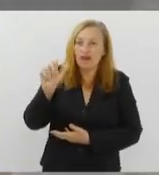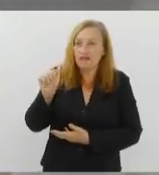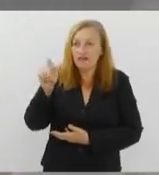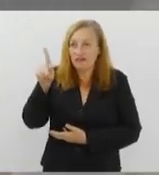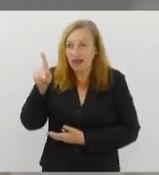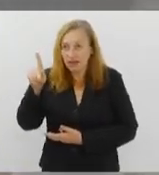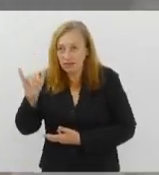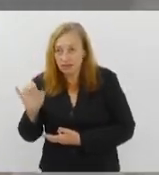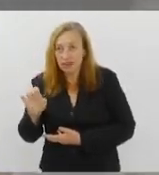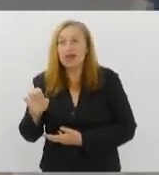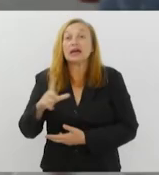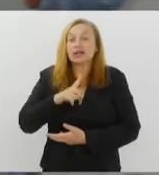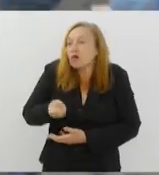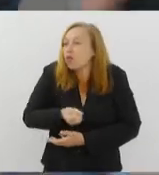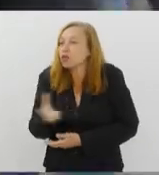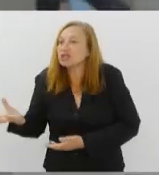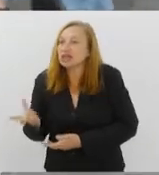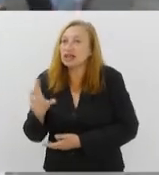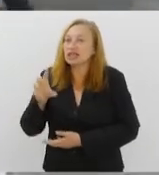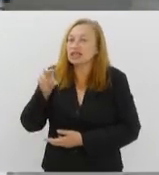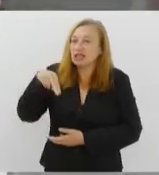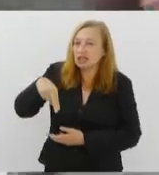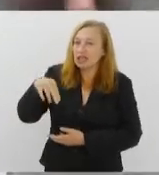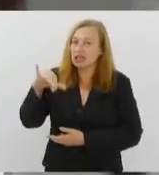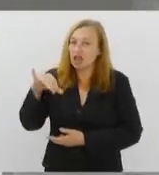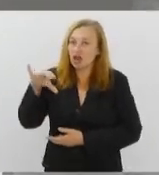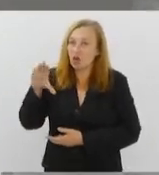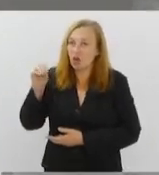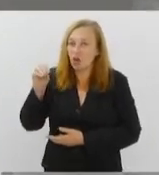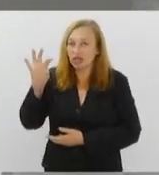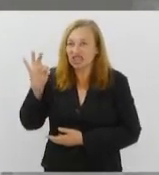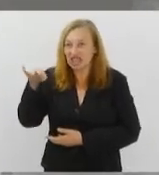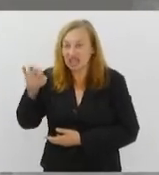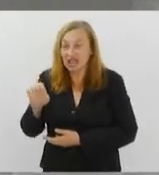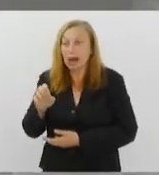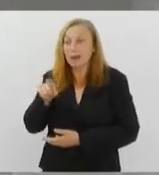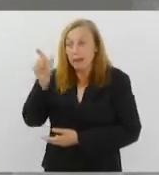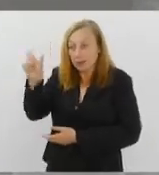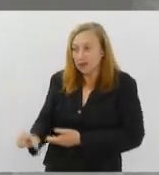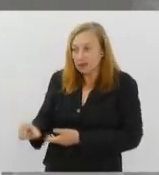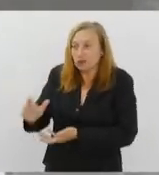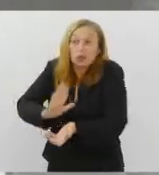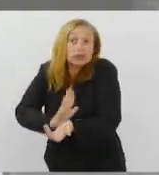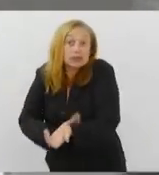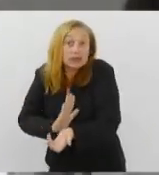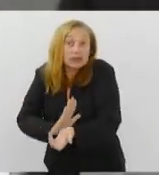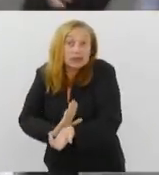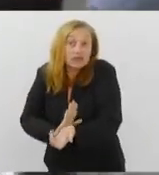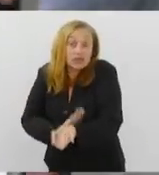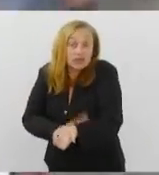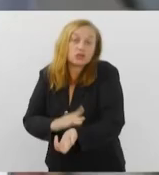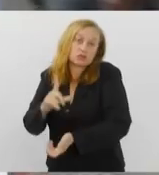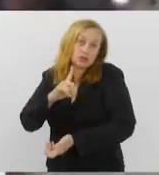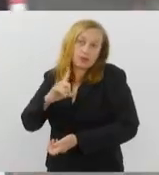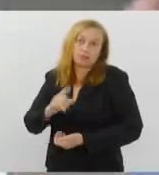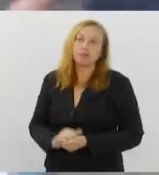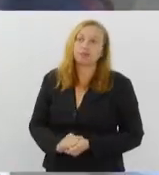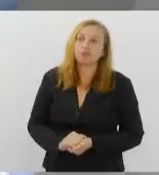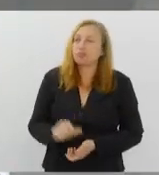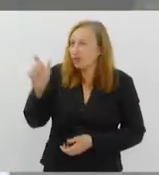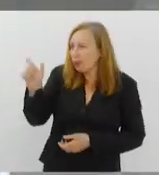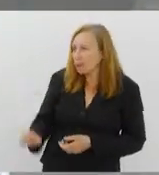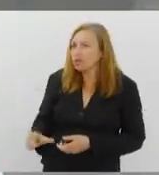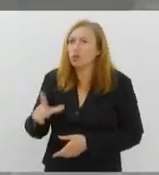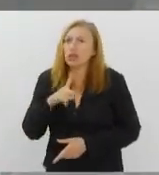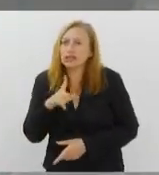ele tem uma quantidade enorme de nicotina para poder tornar aquela pessoa dependente do cigarro eletrônico. Ora, uma pessoa que tem